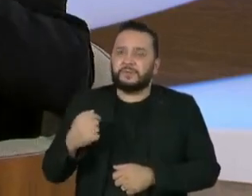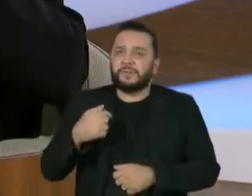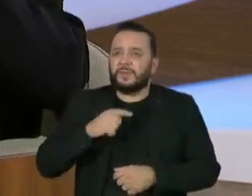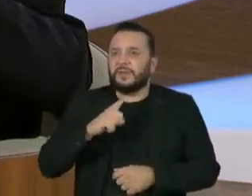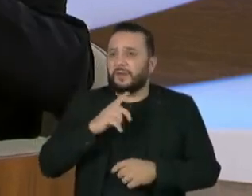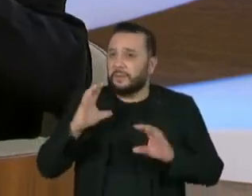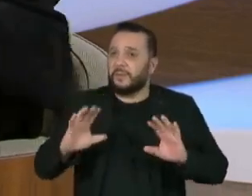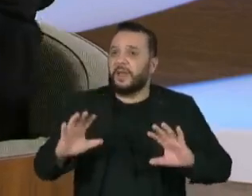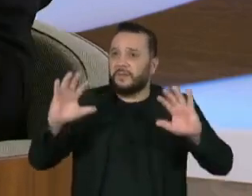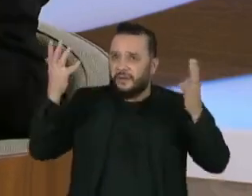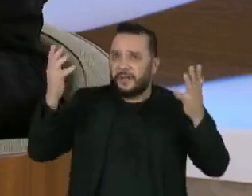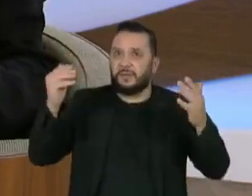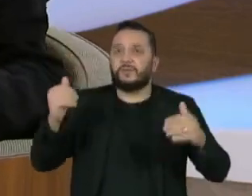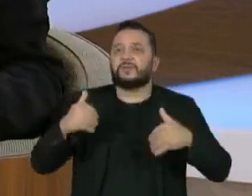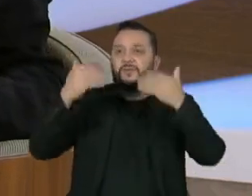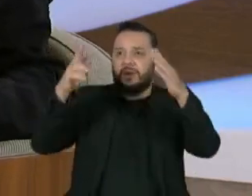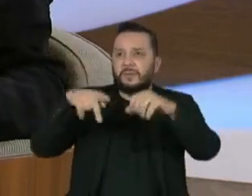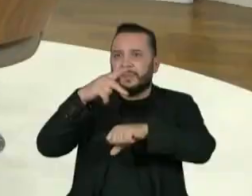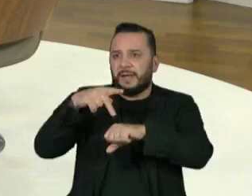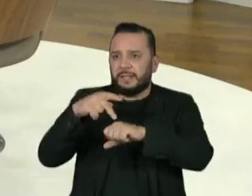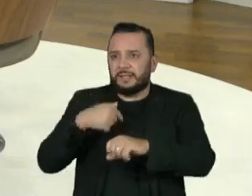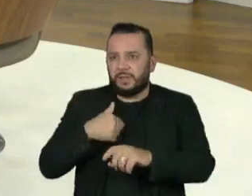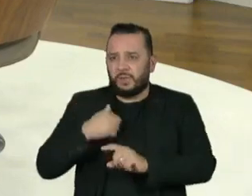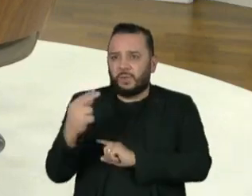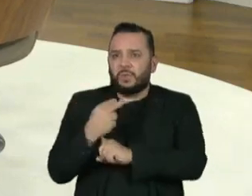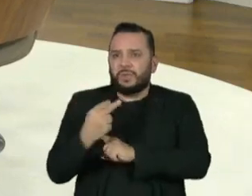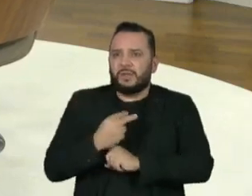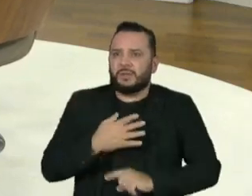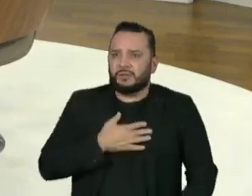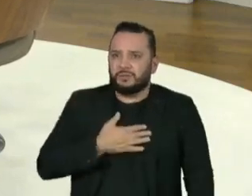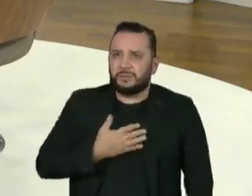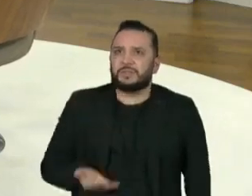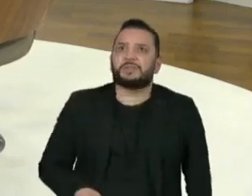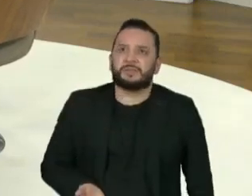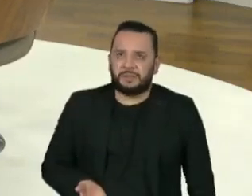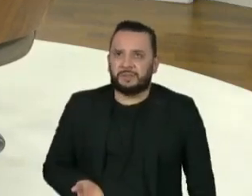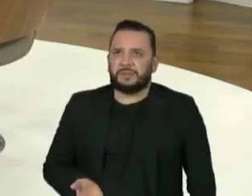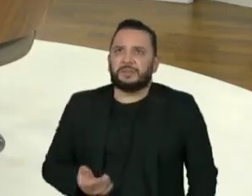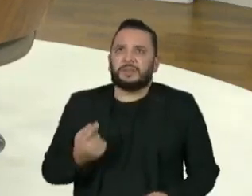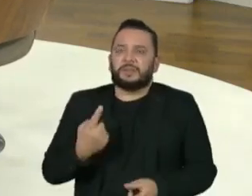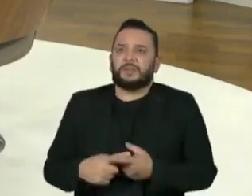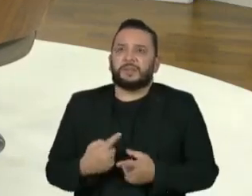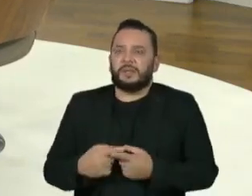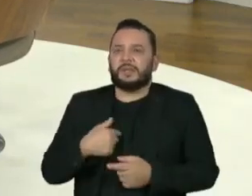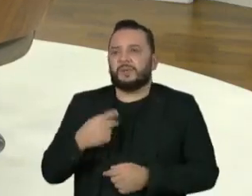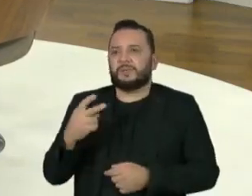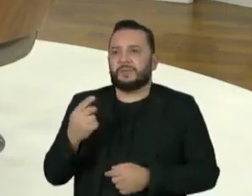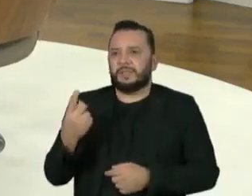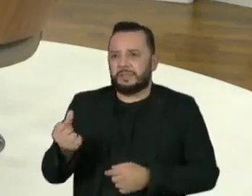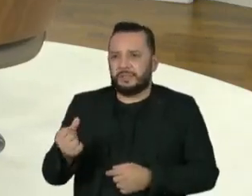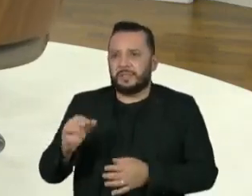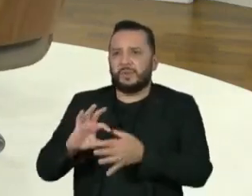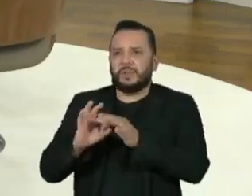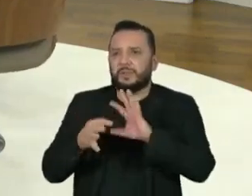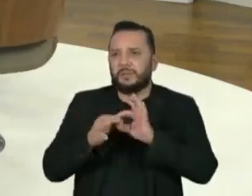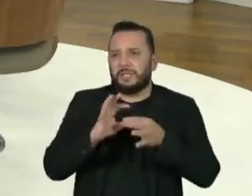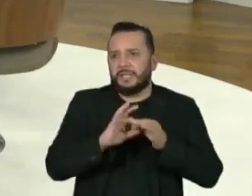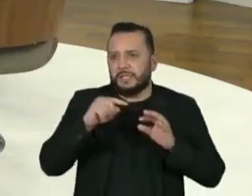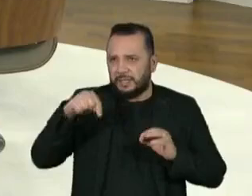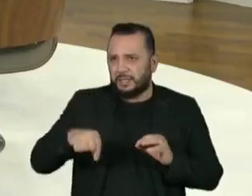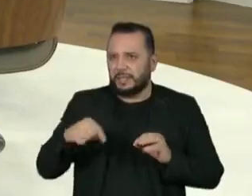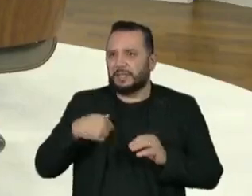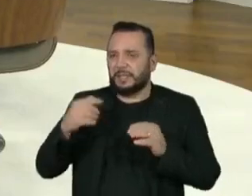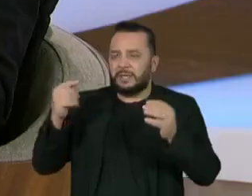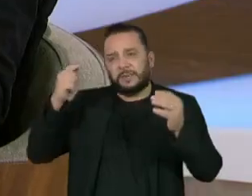evento que eu fui fora do Brasil que eu tive que cuidar de mim. Porque em 16, a Olimpíada foi aqui e as minhas psicólogas estavam tudo do lado.